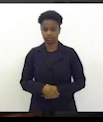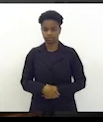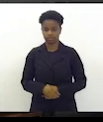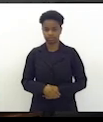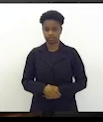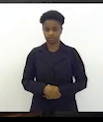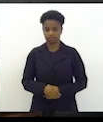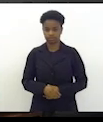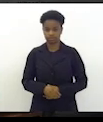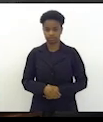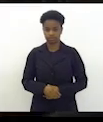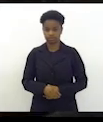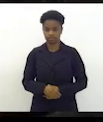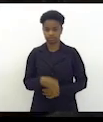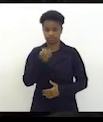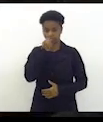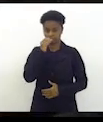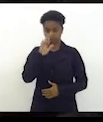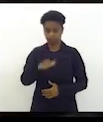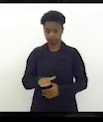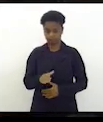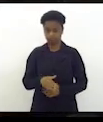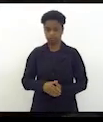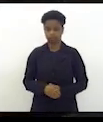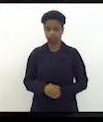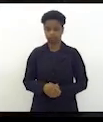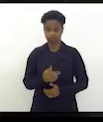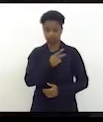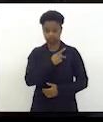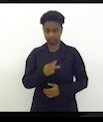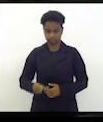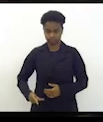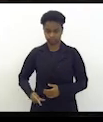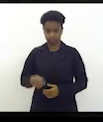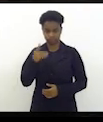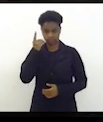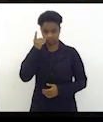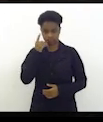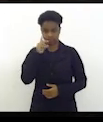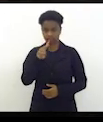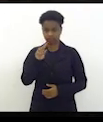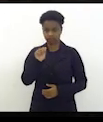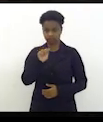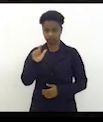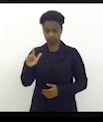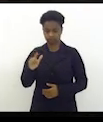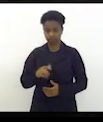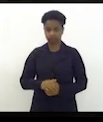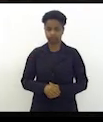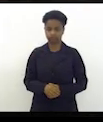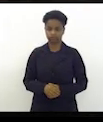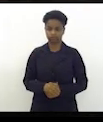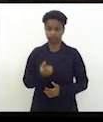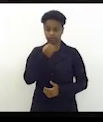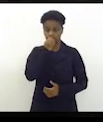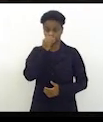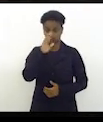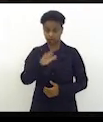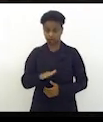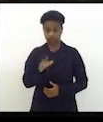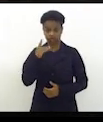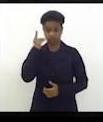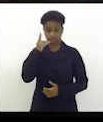boa tarde presidente deputado Valdo Seaza boa tarde